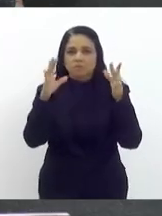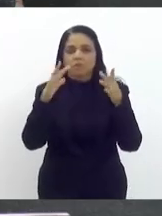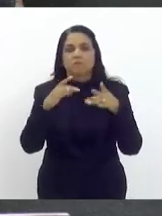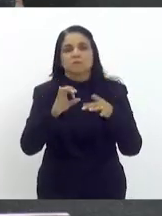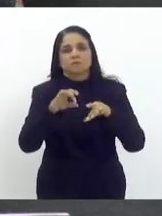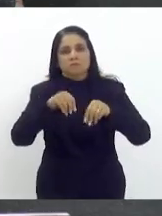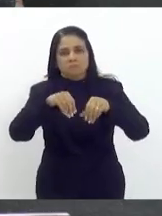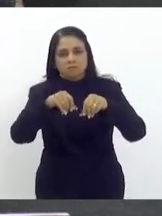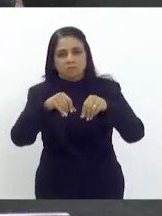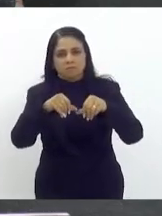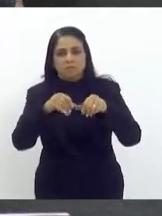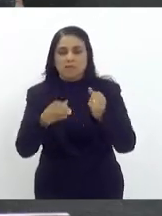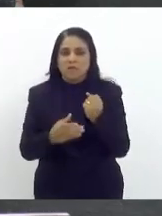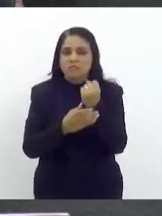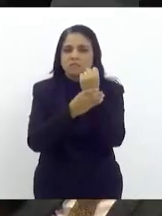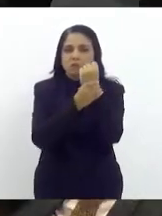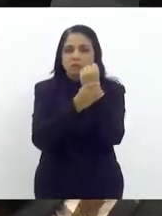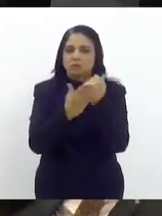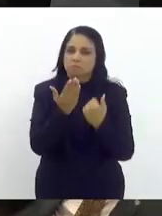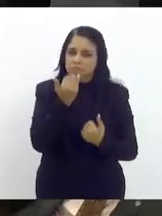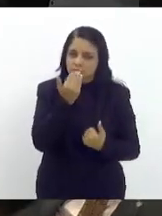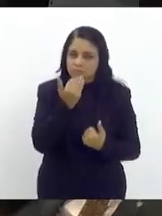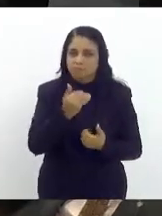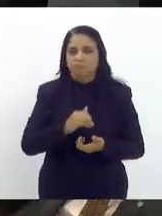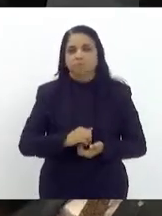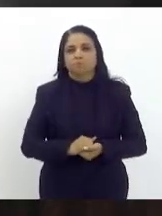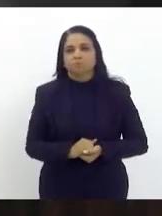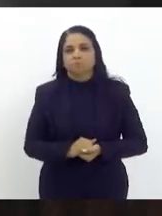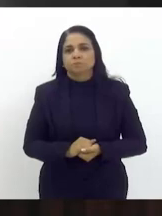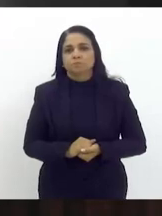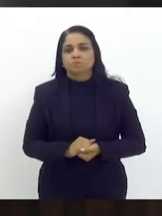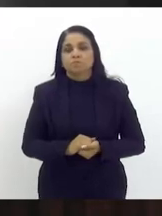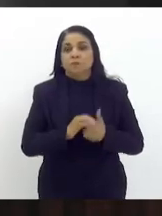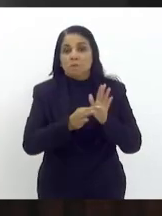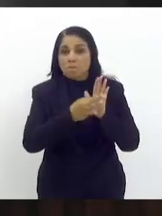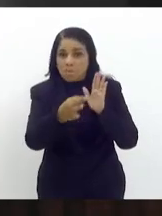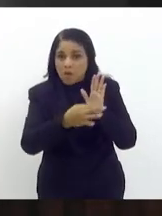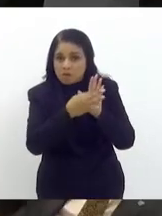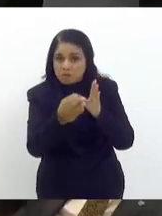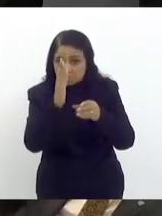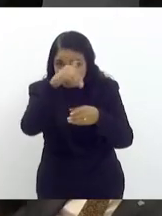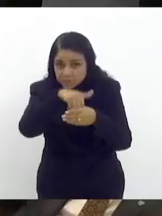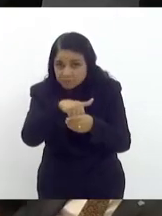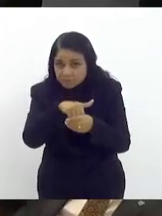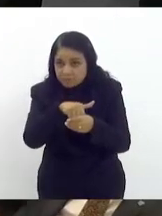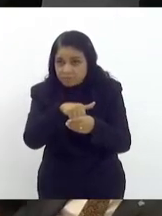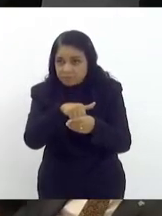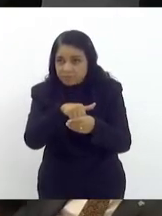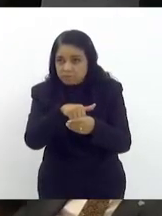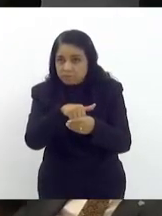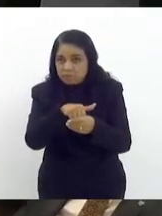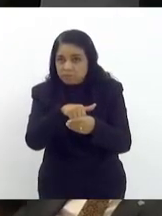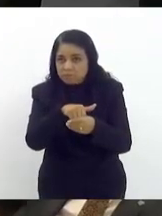terra e da segurança alimentar o parecer favorável eu